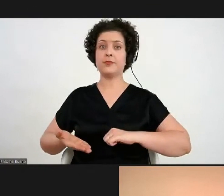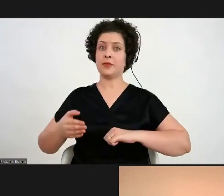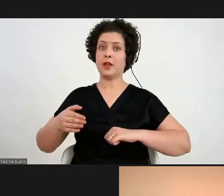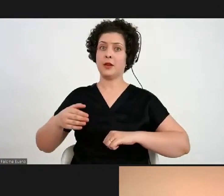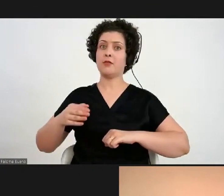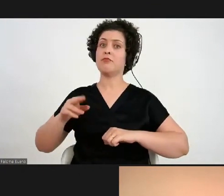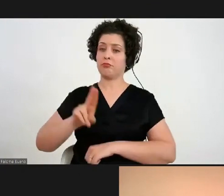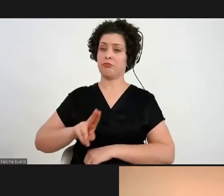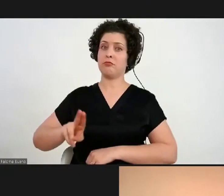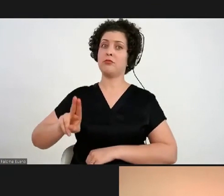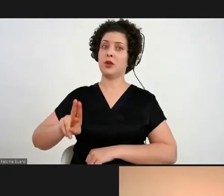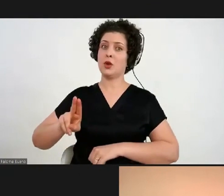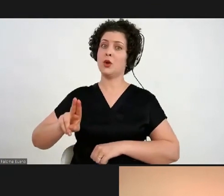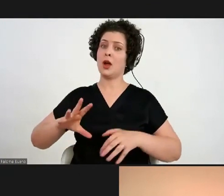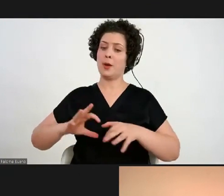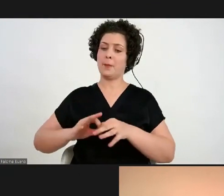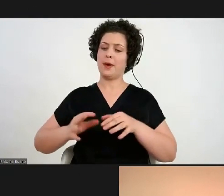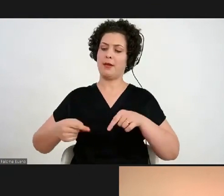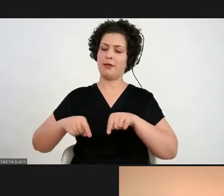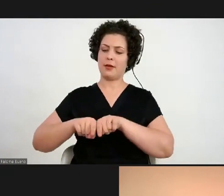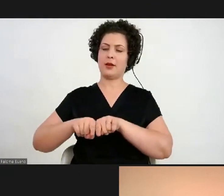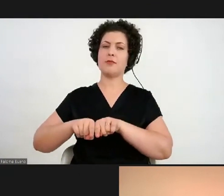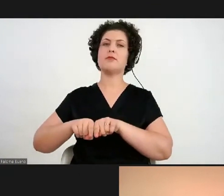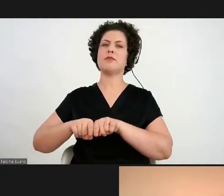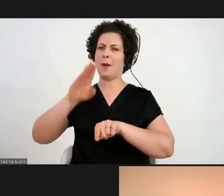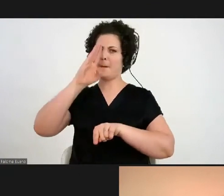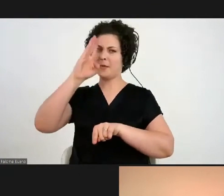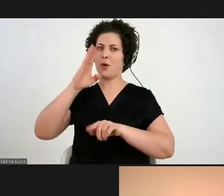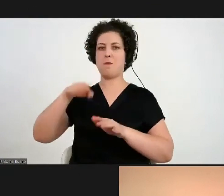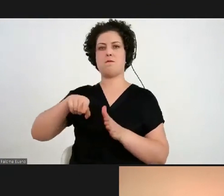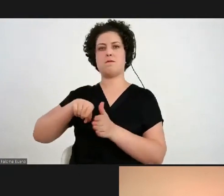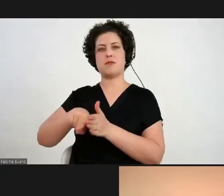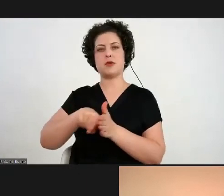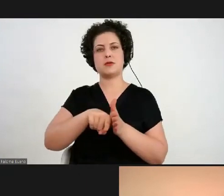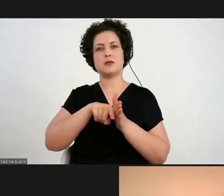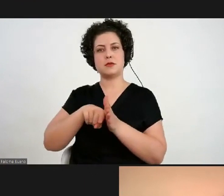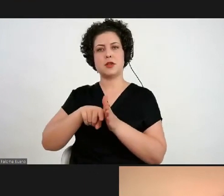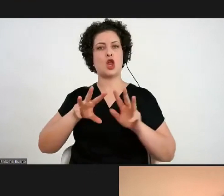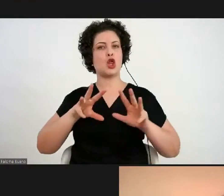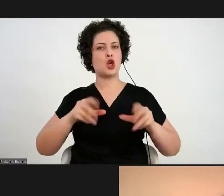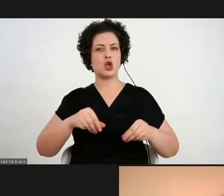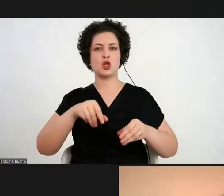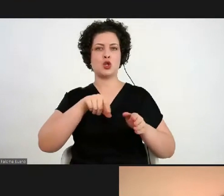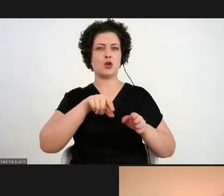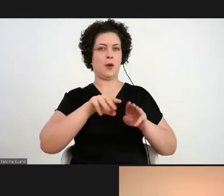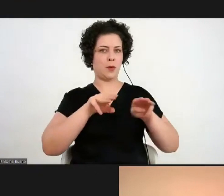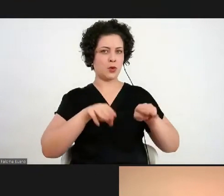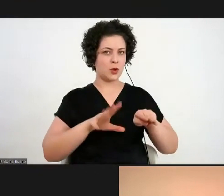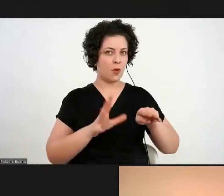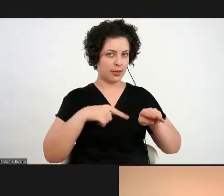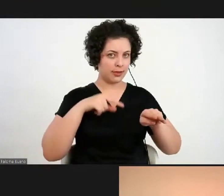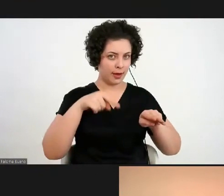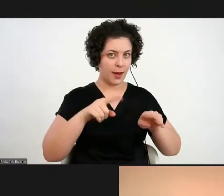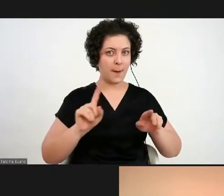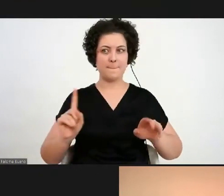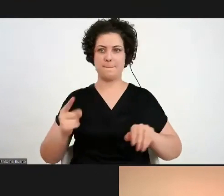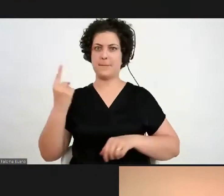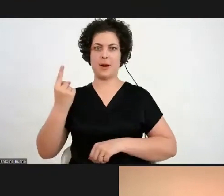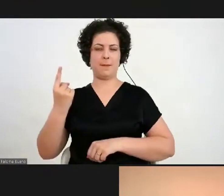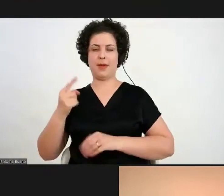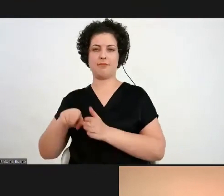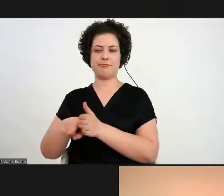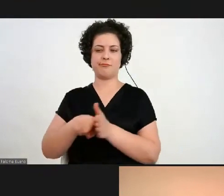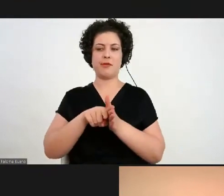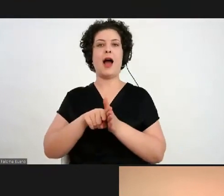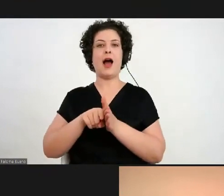universitário. Então, ele um museu que prima pela pesquisa e tudo que acontece no museu deriva das pesquisas. As curadorias são produzidas a partir